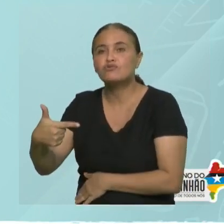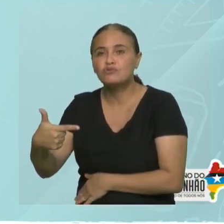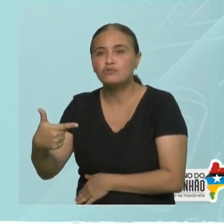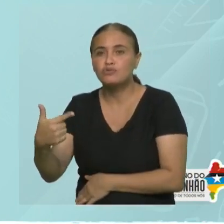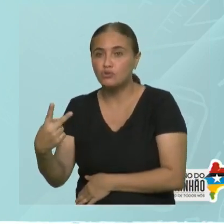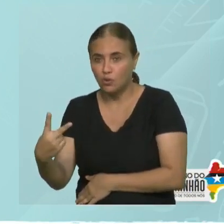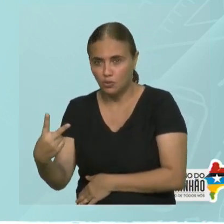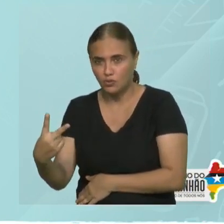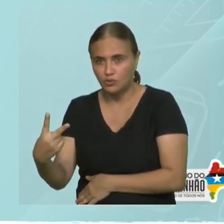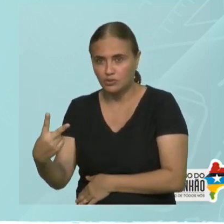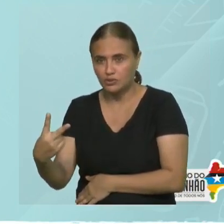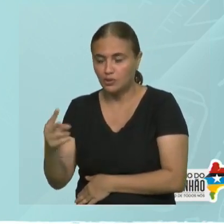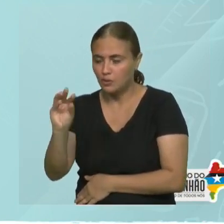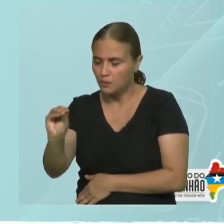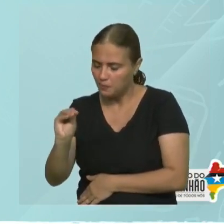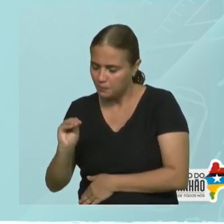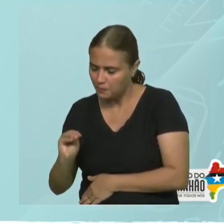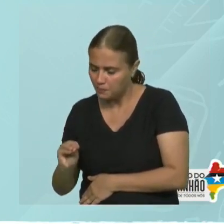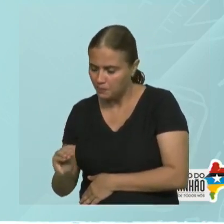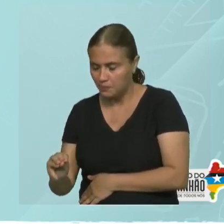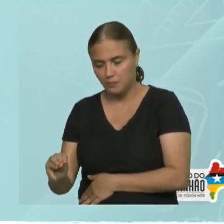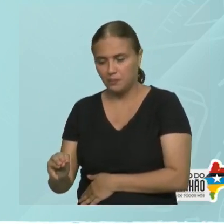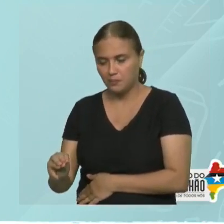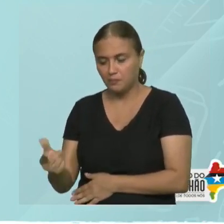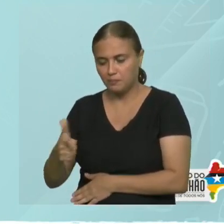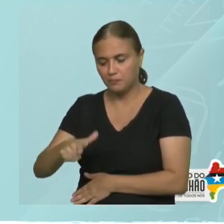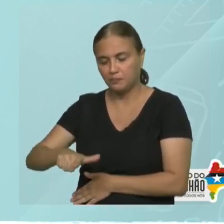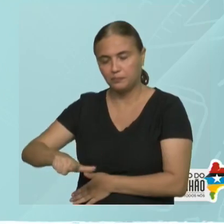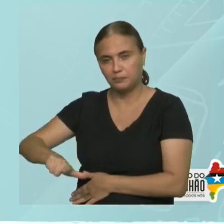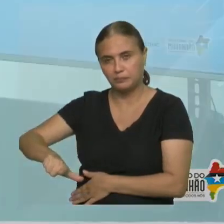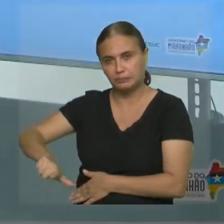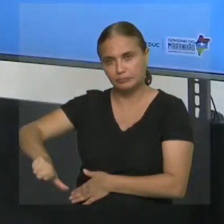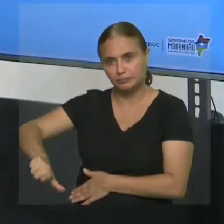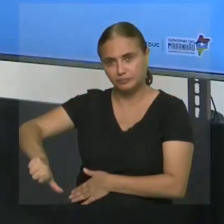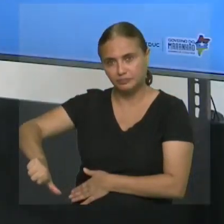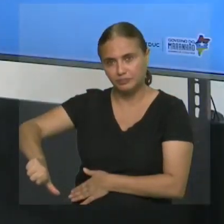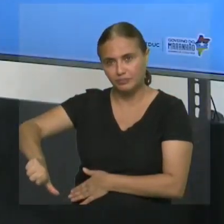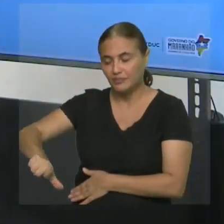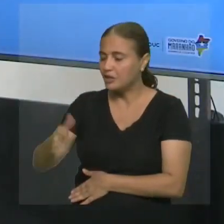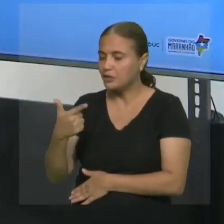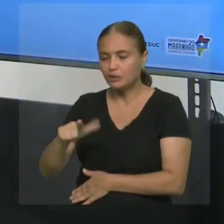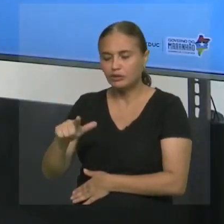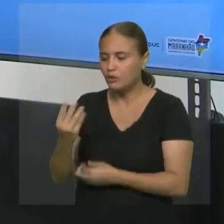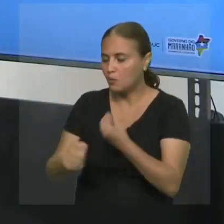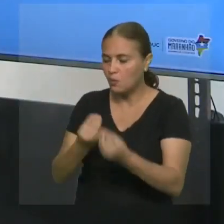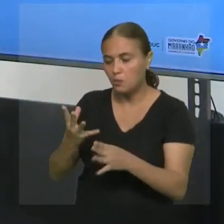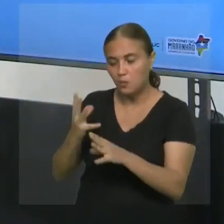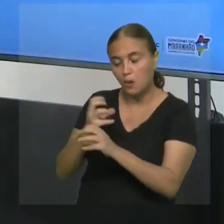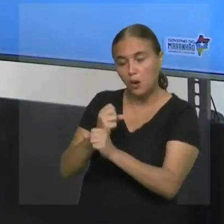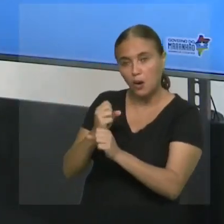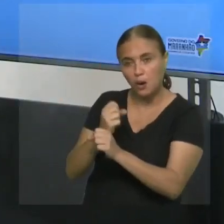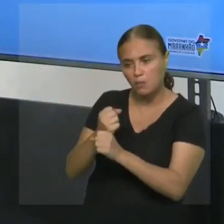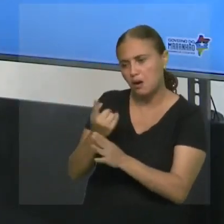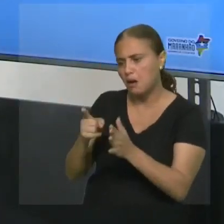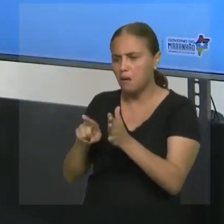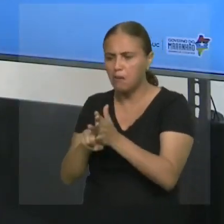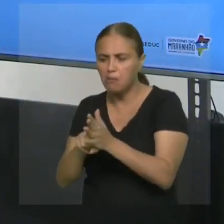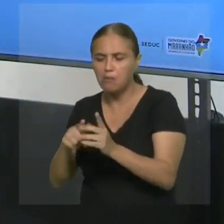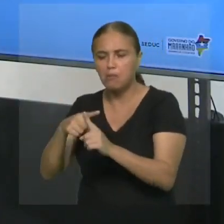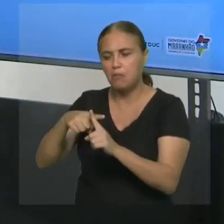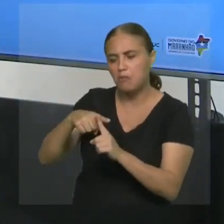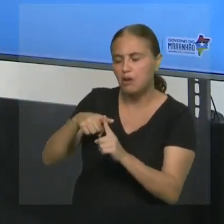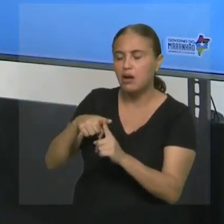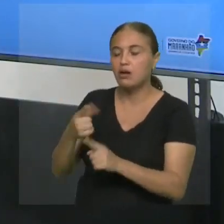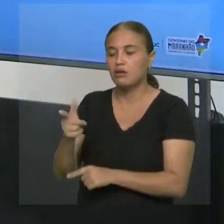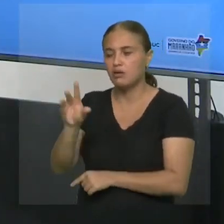conservo. Eu vou repetir esse número. Toda vez que eu não operar o número, eu só conservo ele.